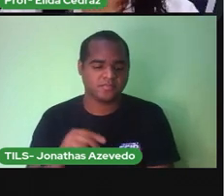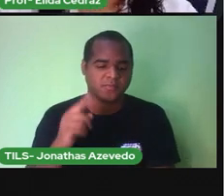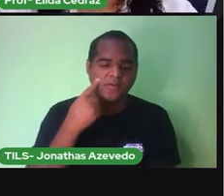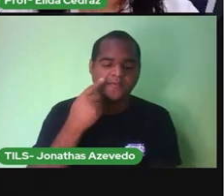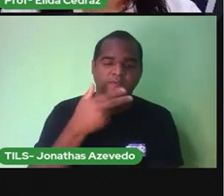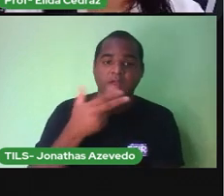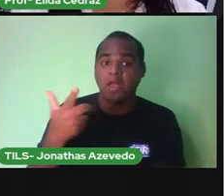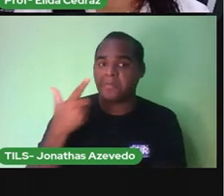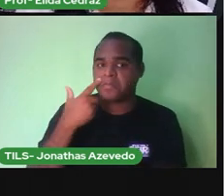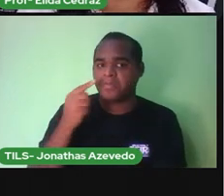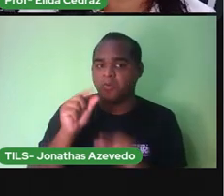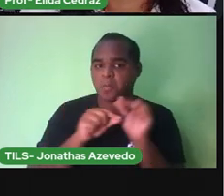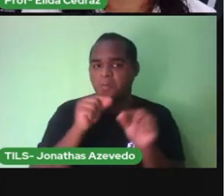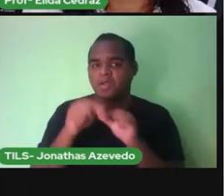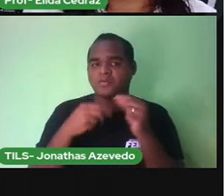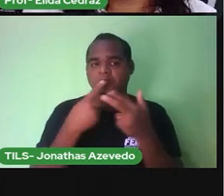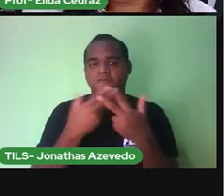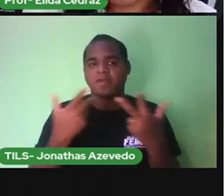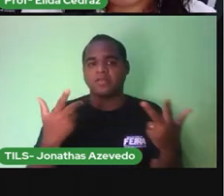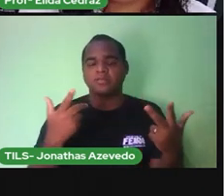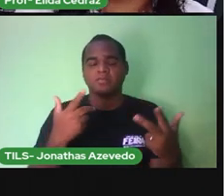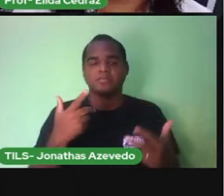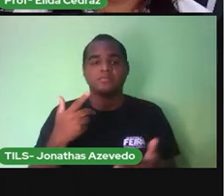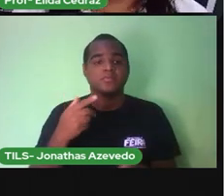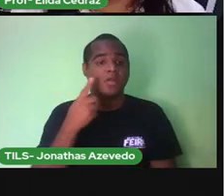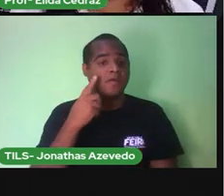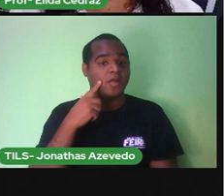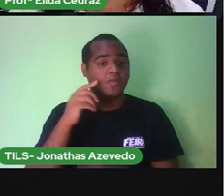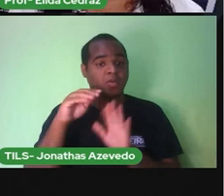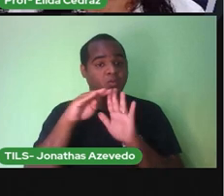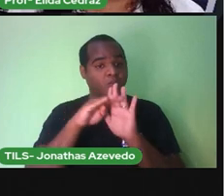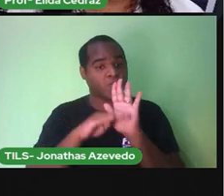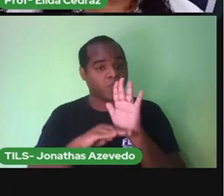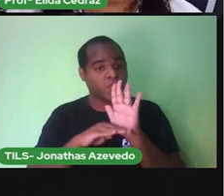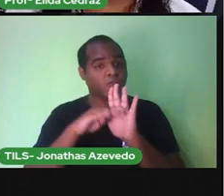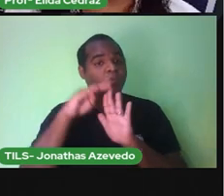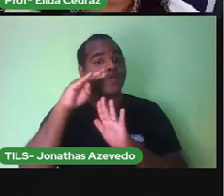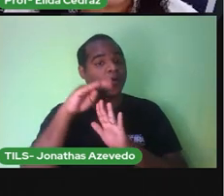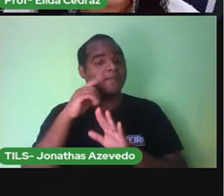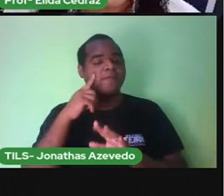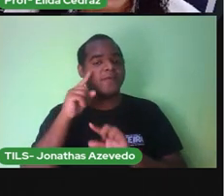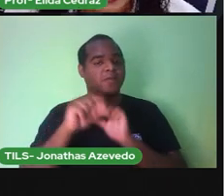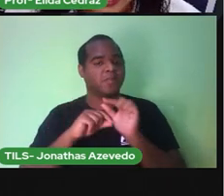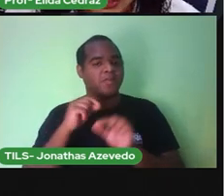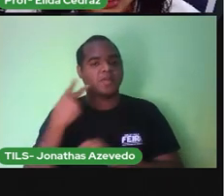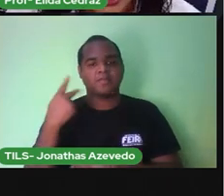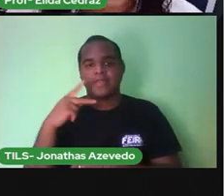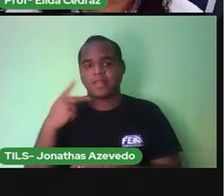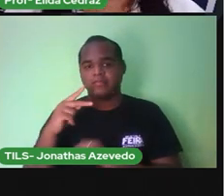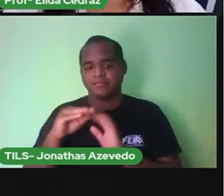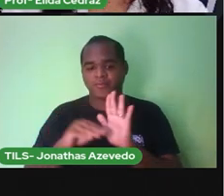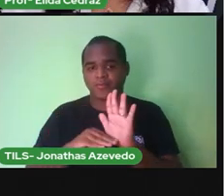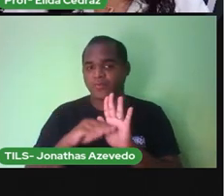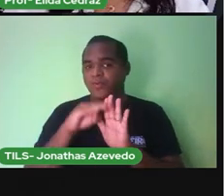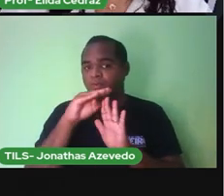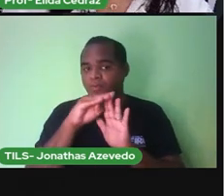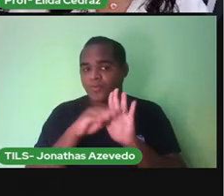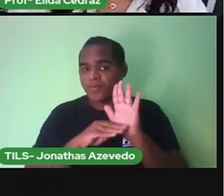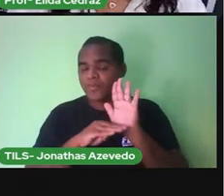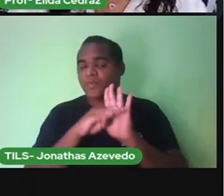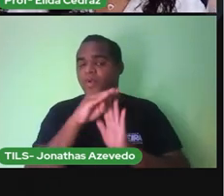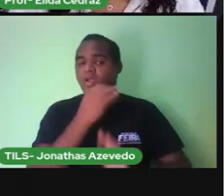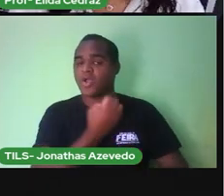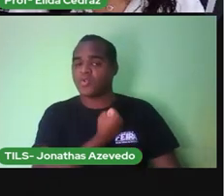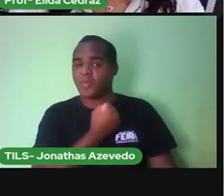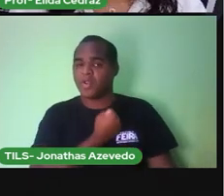maior Para o menor E depois Do menor Para o maior A ordem crescente É só você lembrar